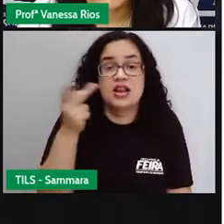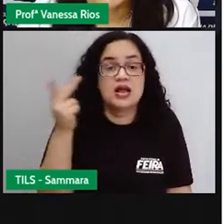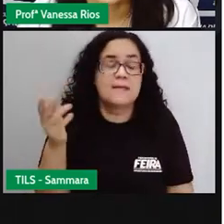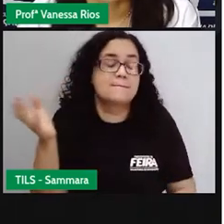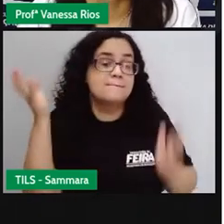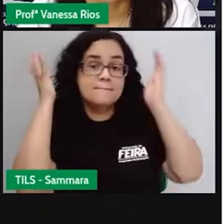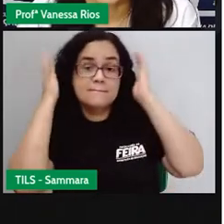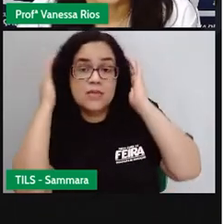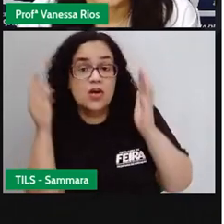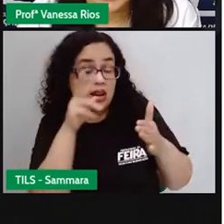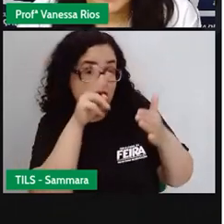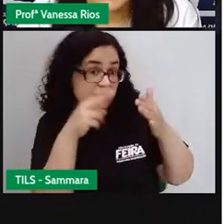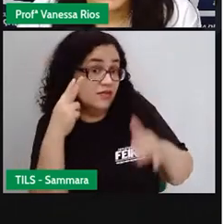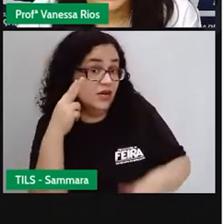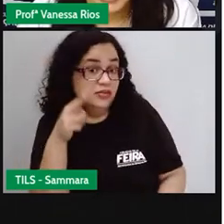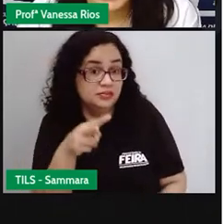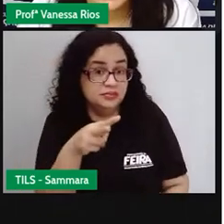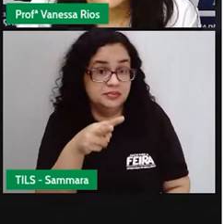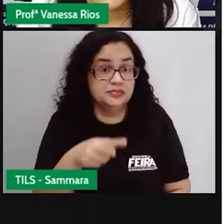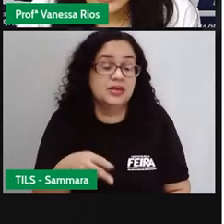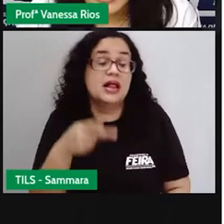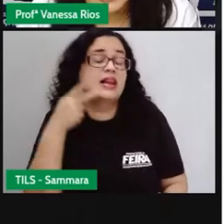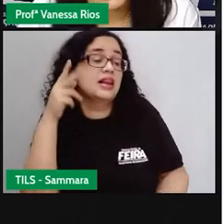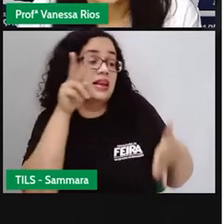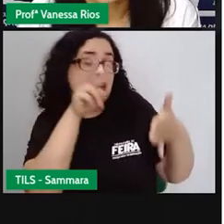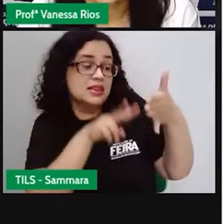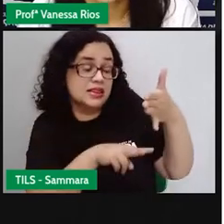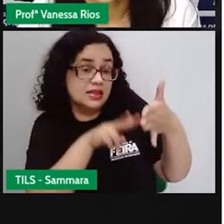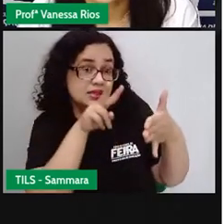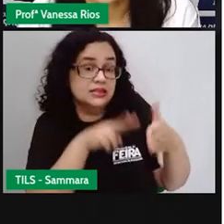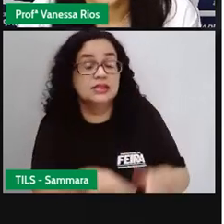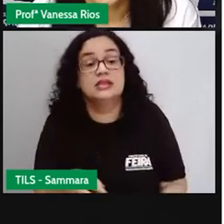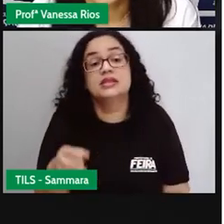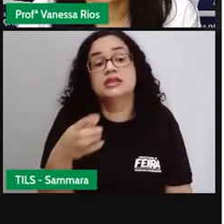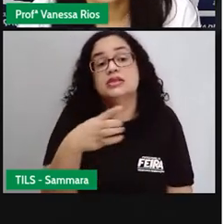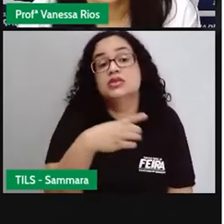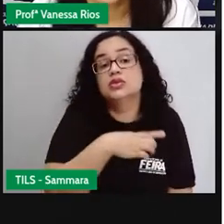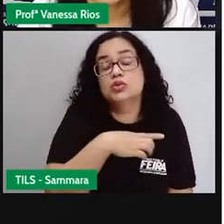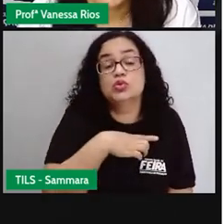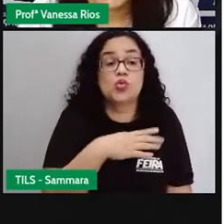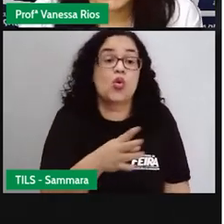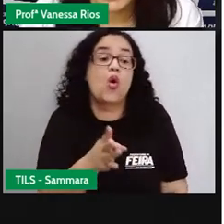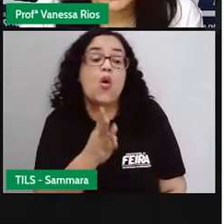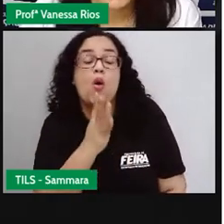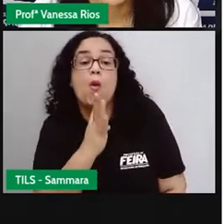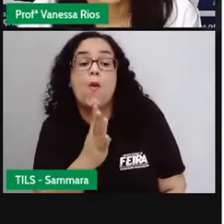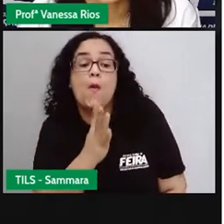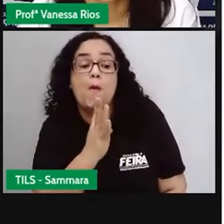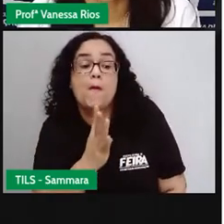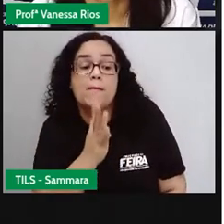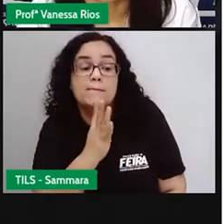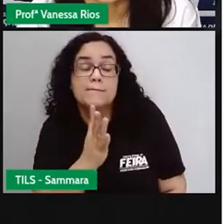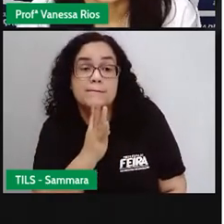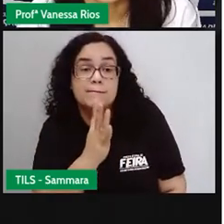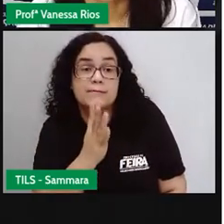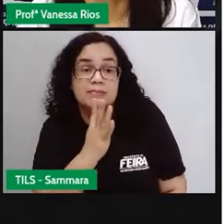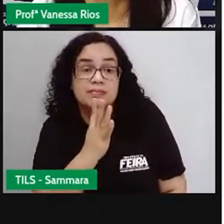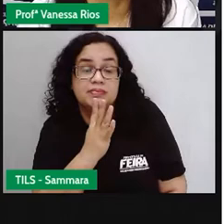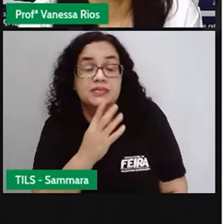mal ouve e mal vê. A leitura, ela nos proporciona, além de conhecimento, né? Além de a gente